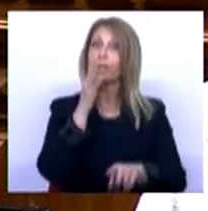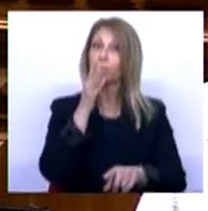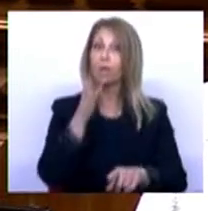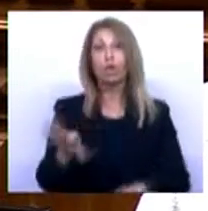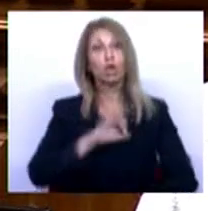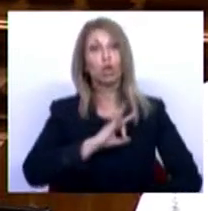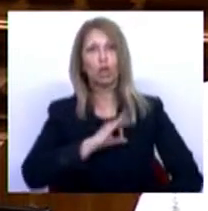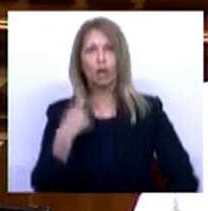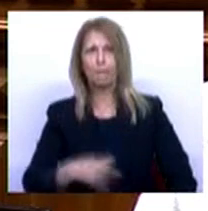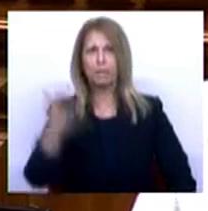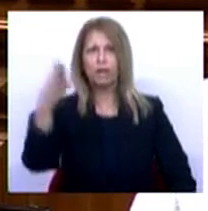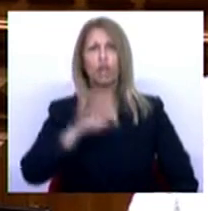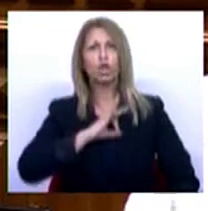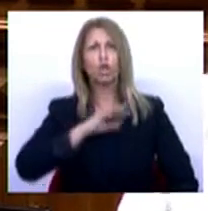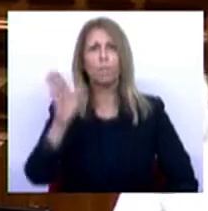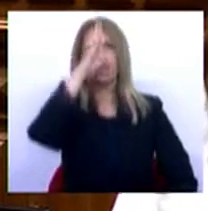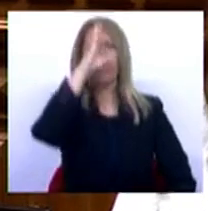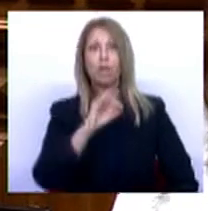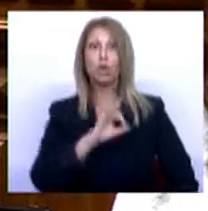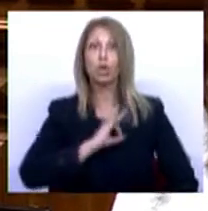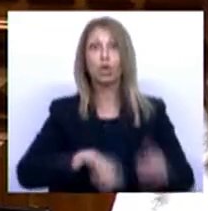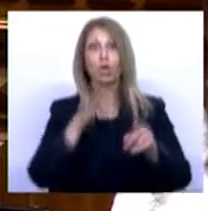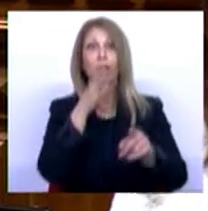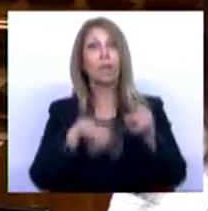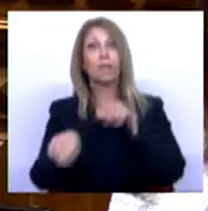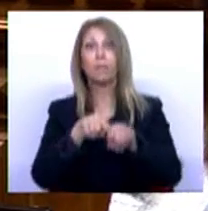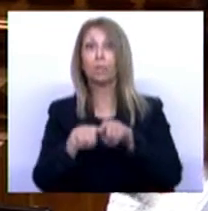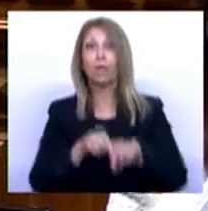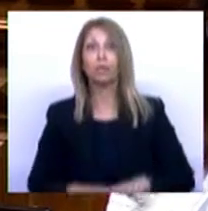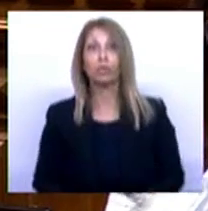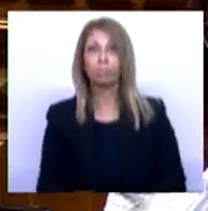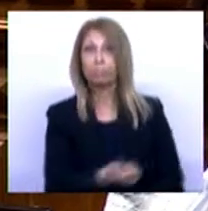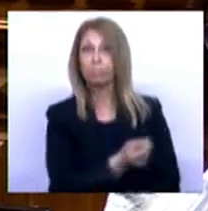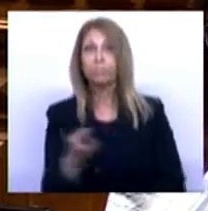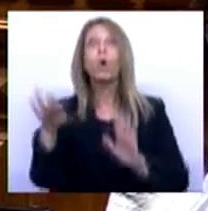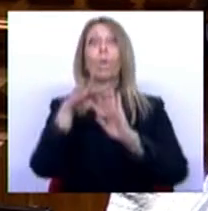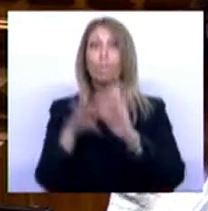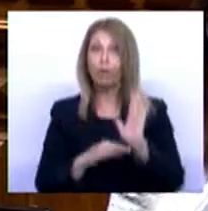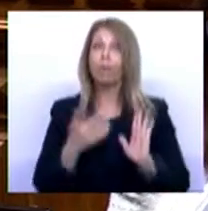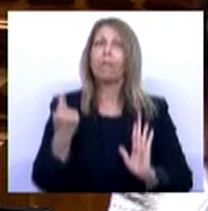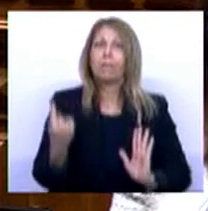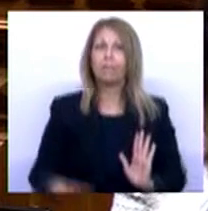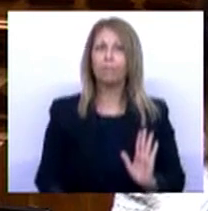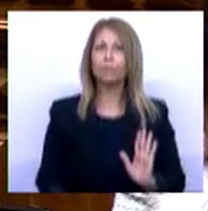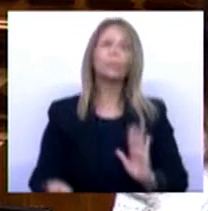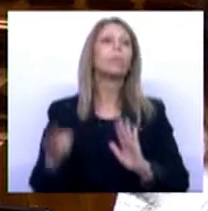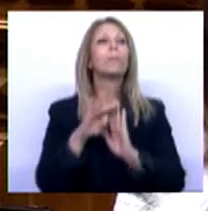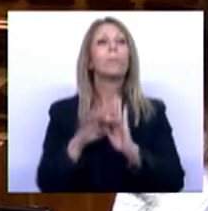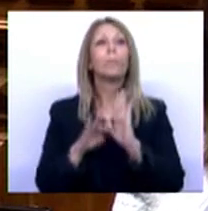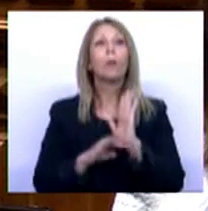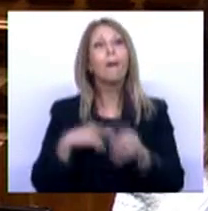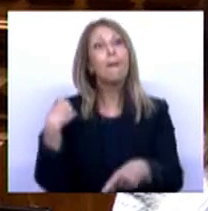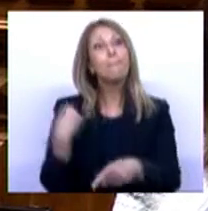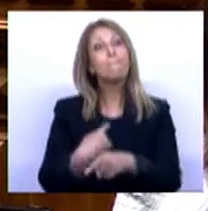Presidente, Sr. Primeiro-Ministro, Srs. Deputados, temos um programa, um programa que mesmo